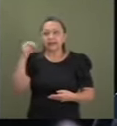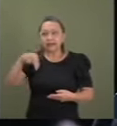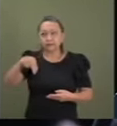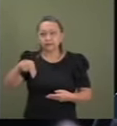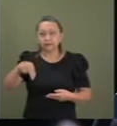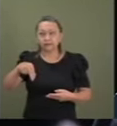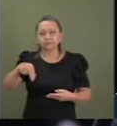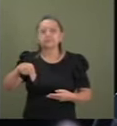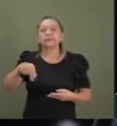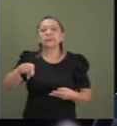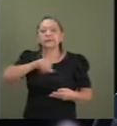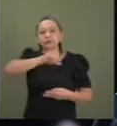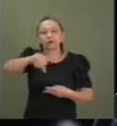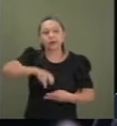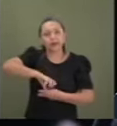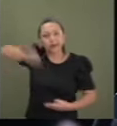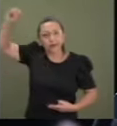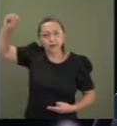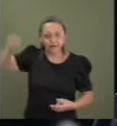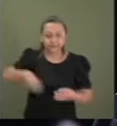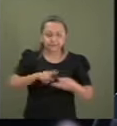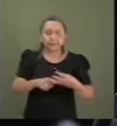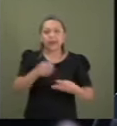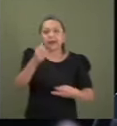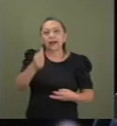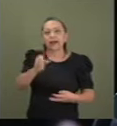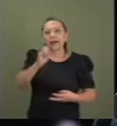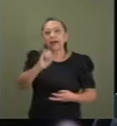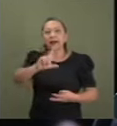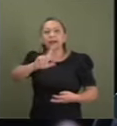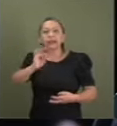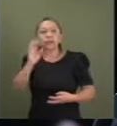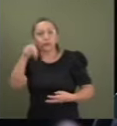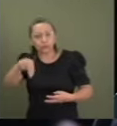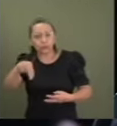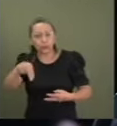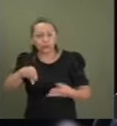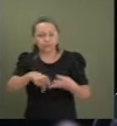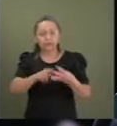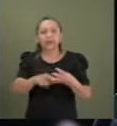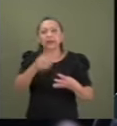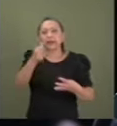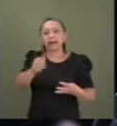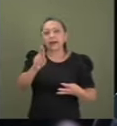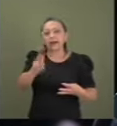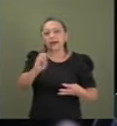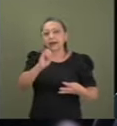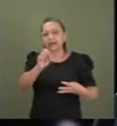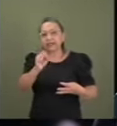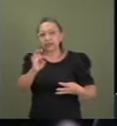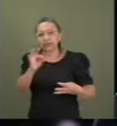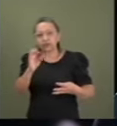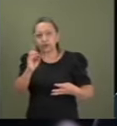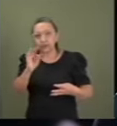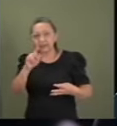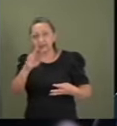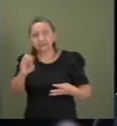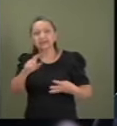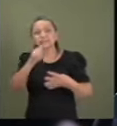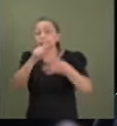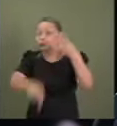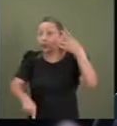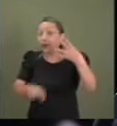torna herói da pátria. Ayrton Pereira de Oliveira e Aristóteles de Almeida Gonçalves se torna